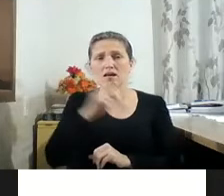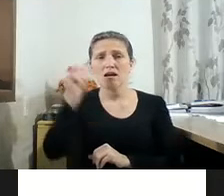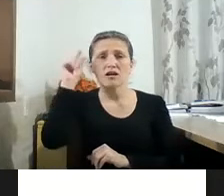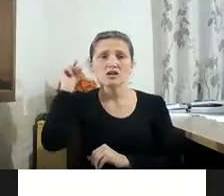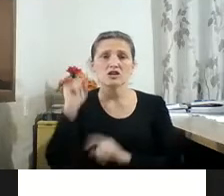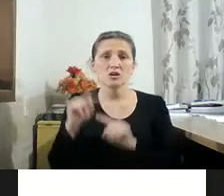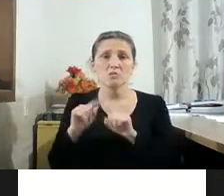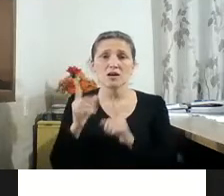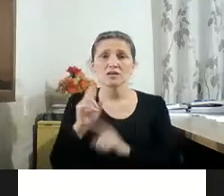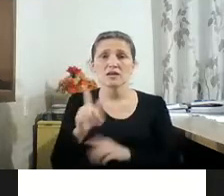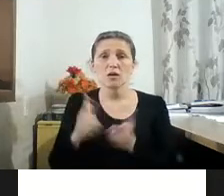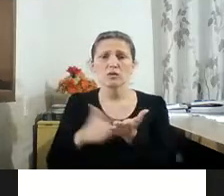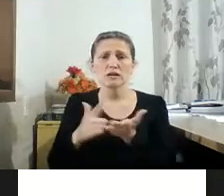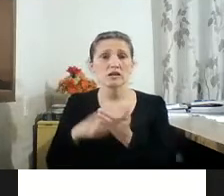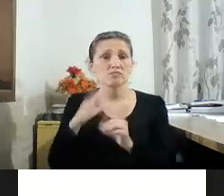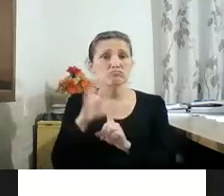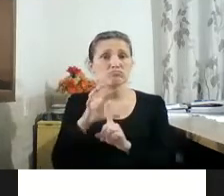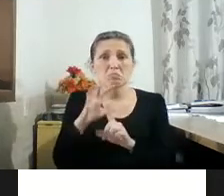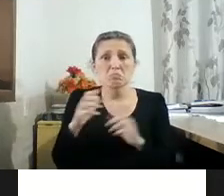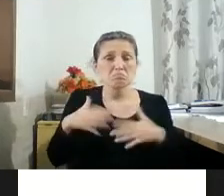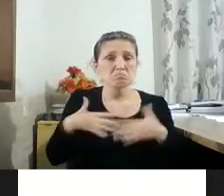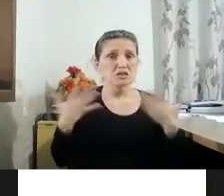surpreendendo. Então,